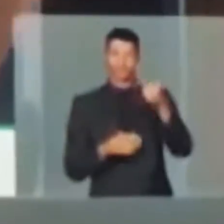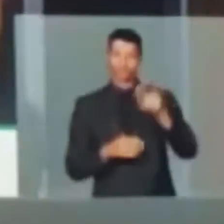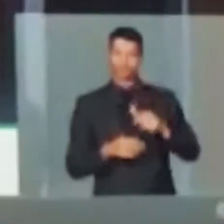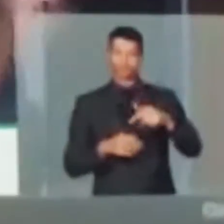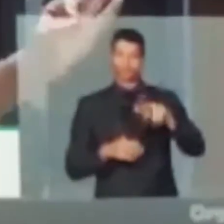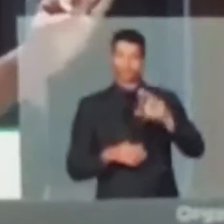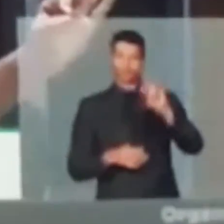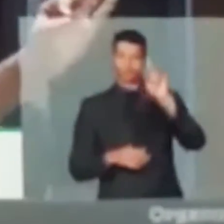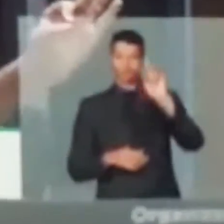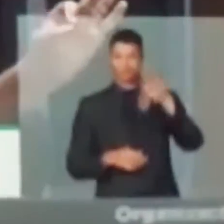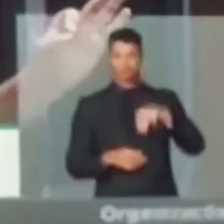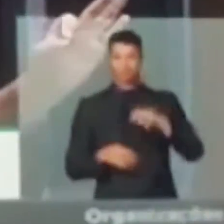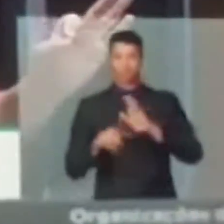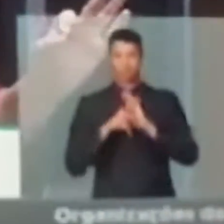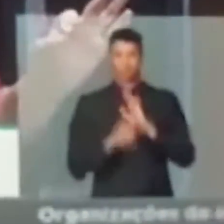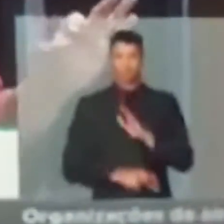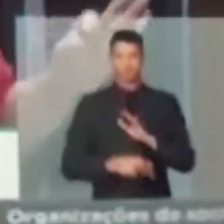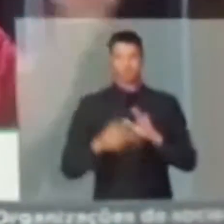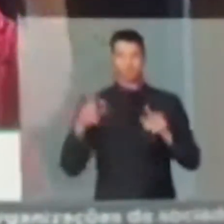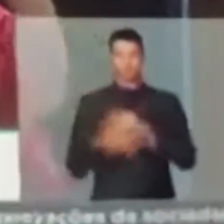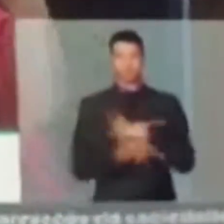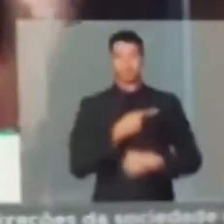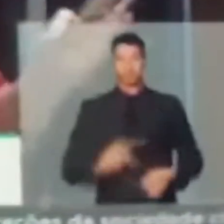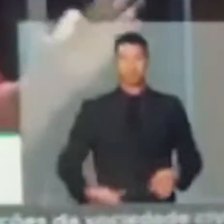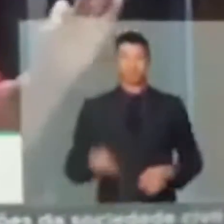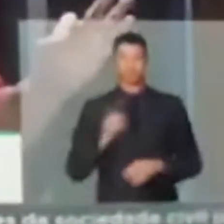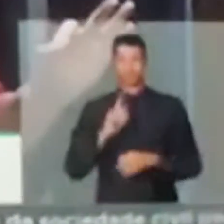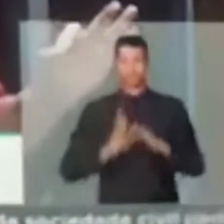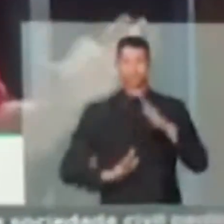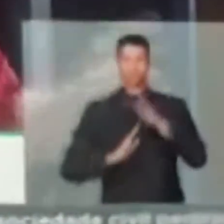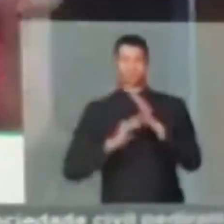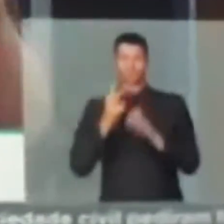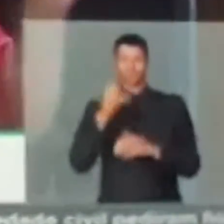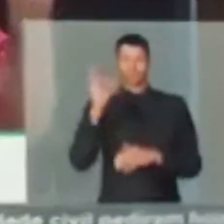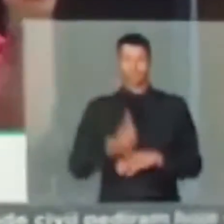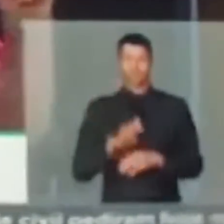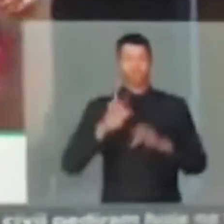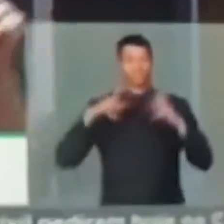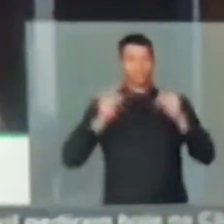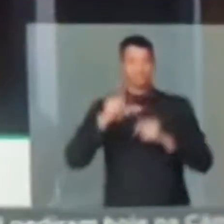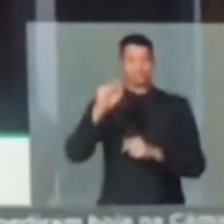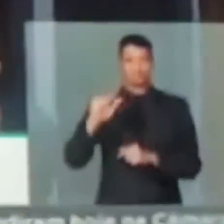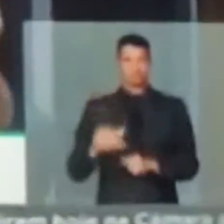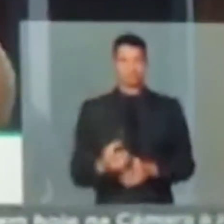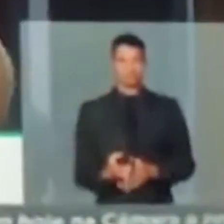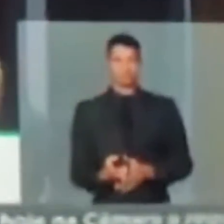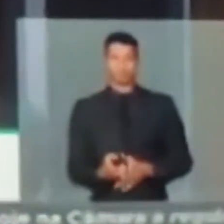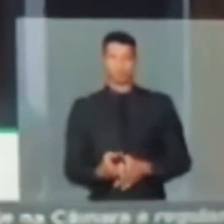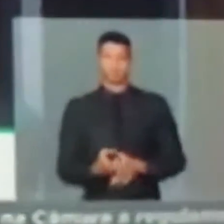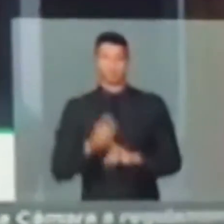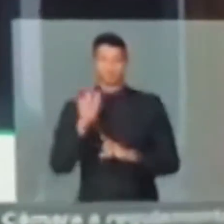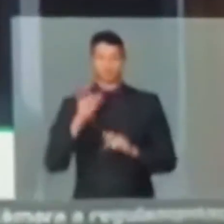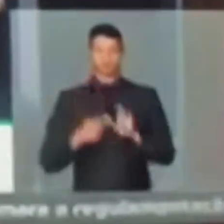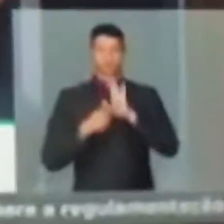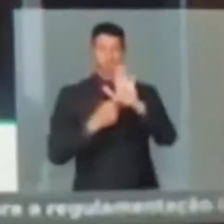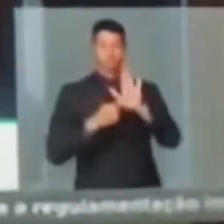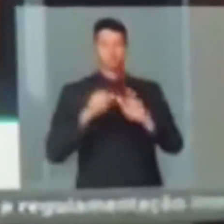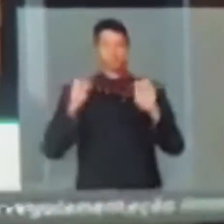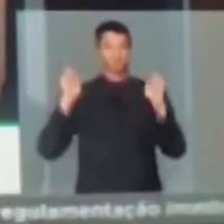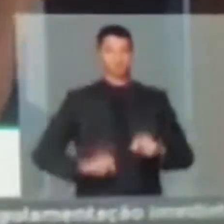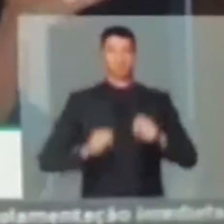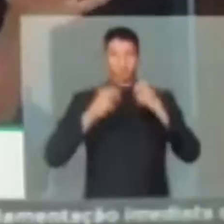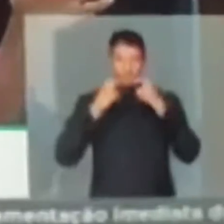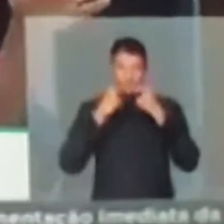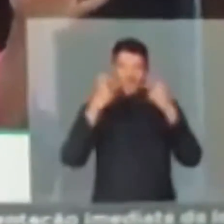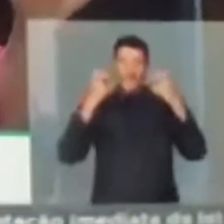o quórum do impeachment. Vocês não atingiram dois terços com tudo isso, o que mostra que não adianta